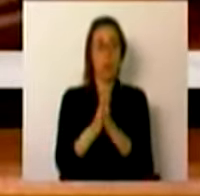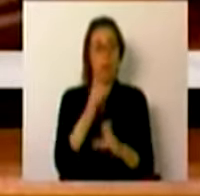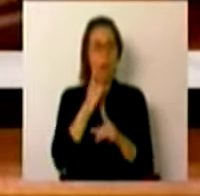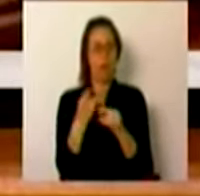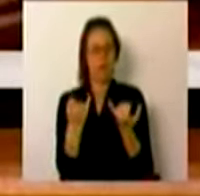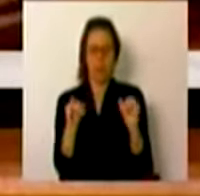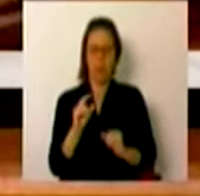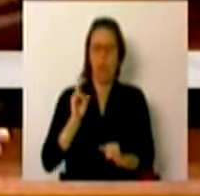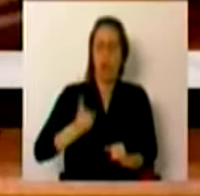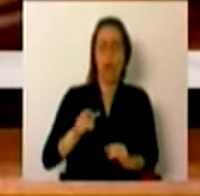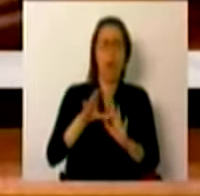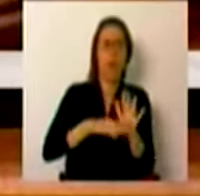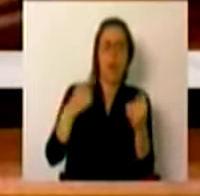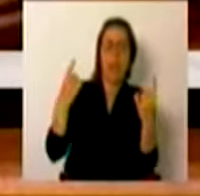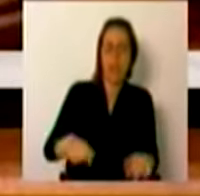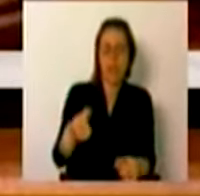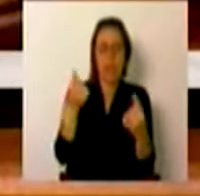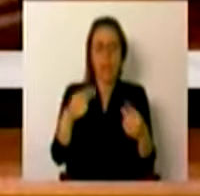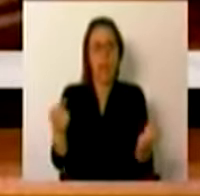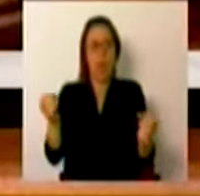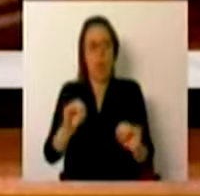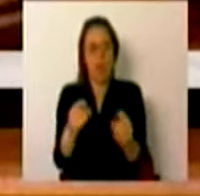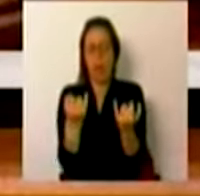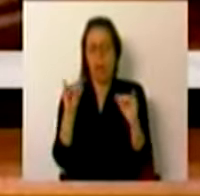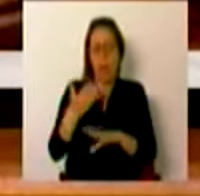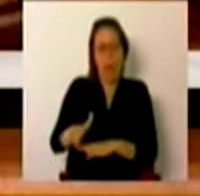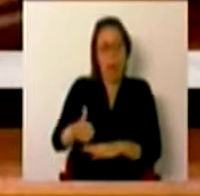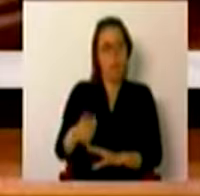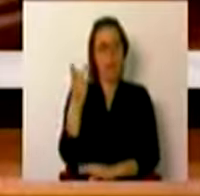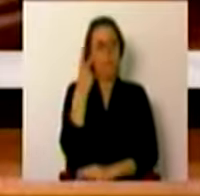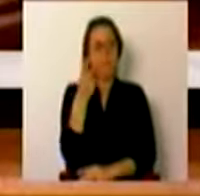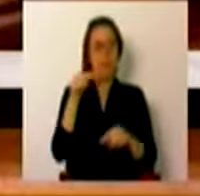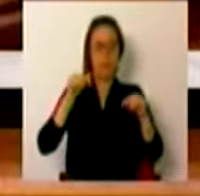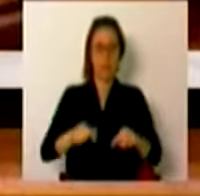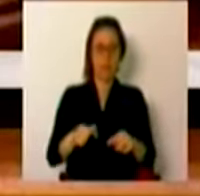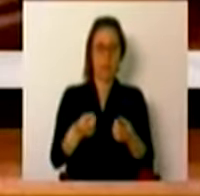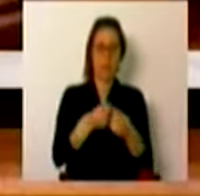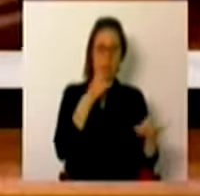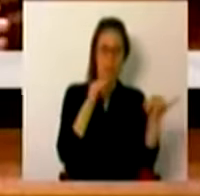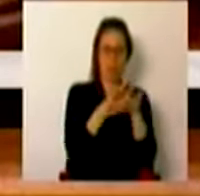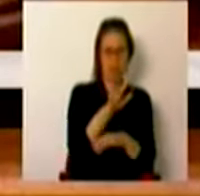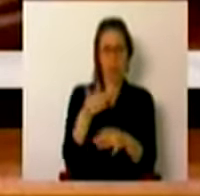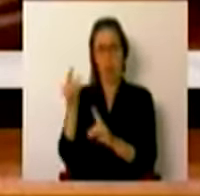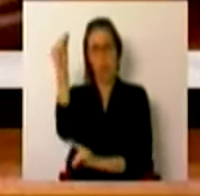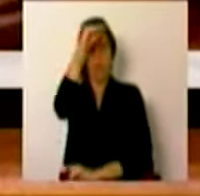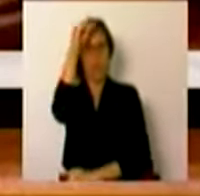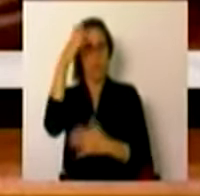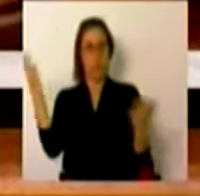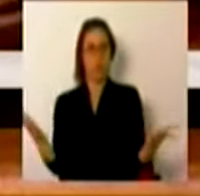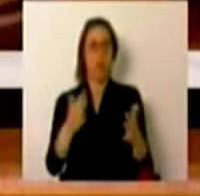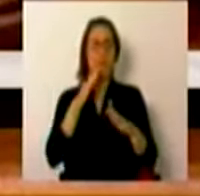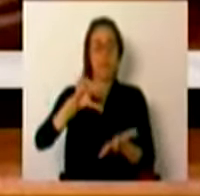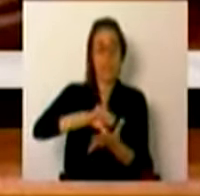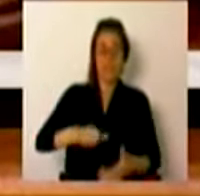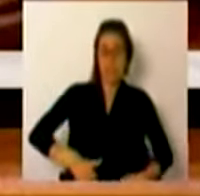independente da sua condição socioeconómica e independentemente de viverem neste litoral ou no meu interior, em grandes